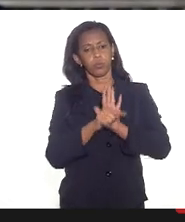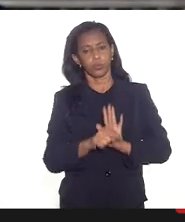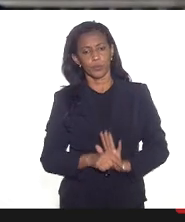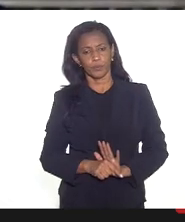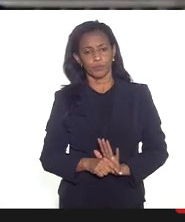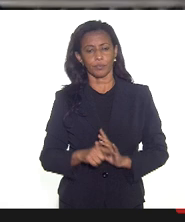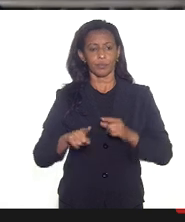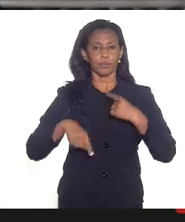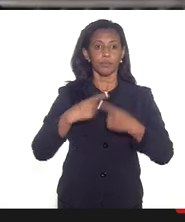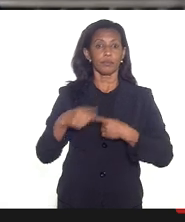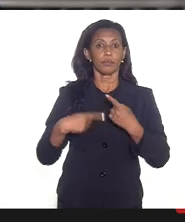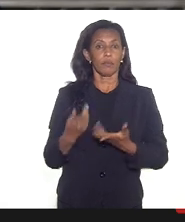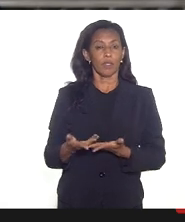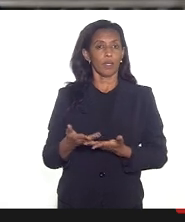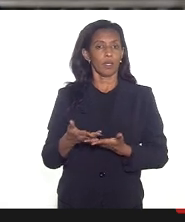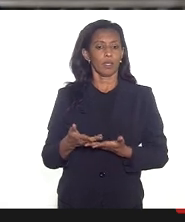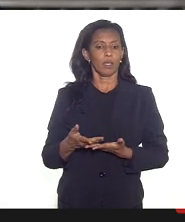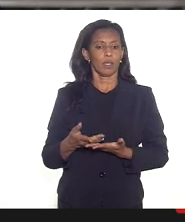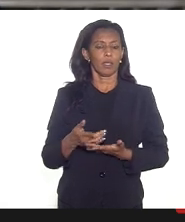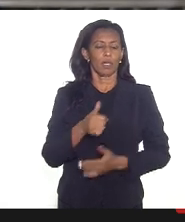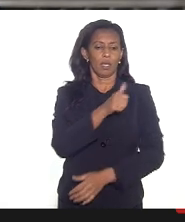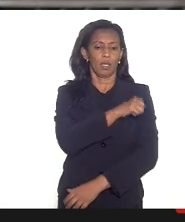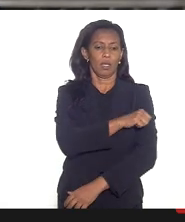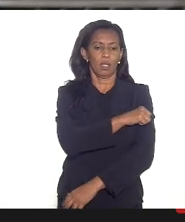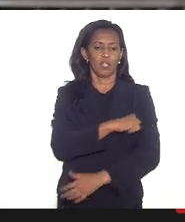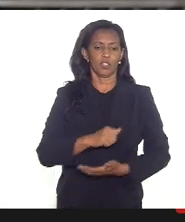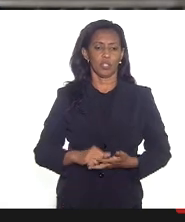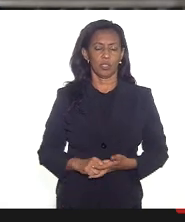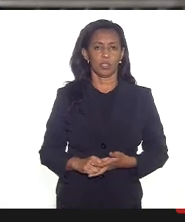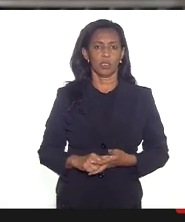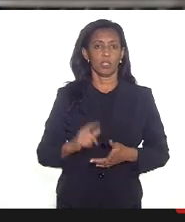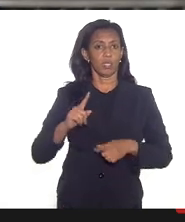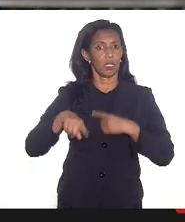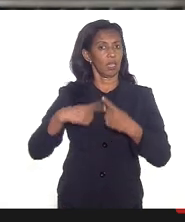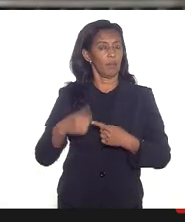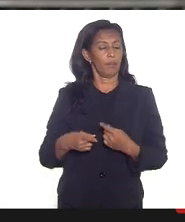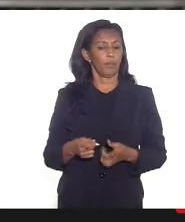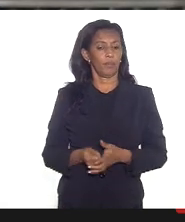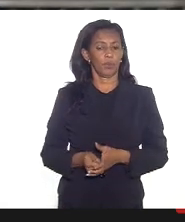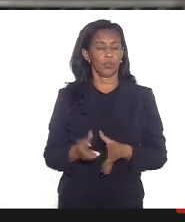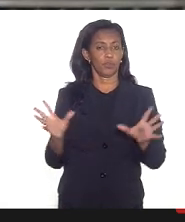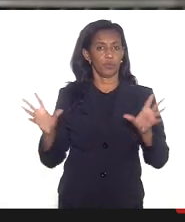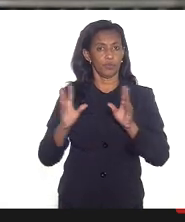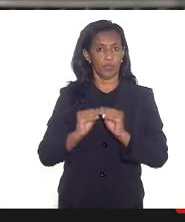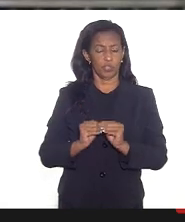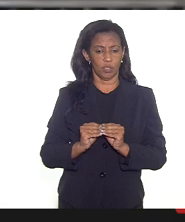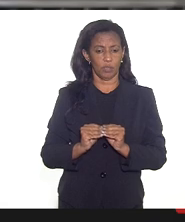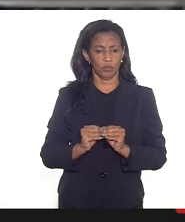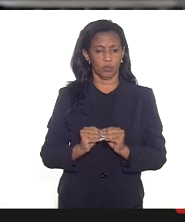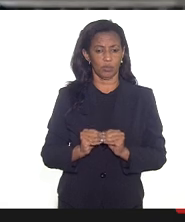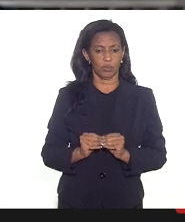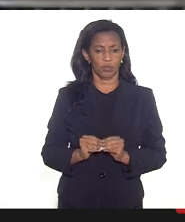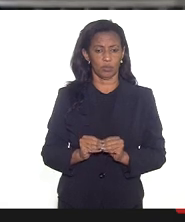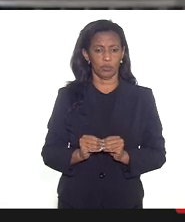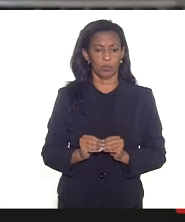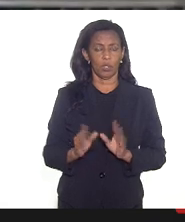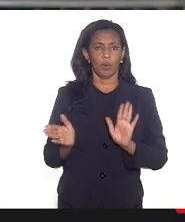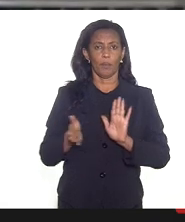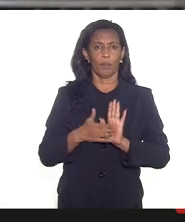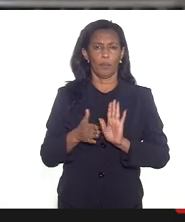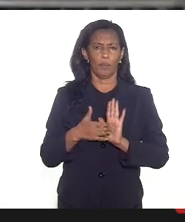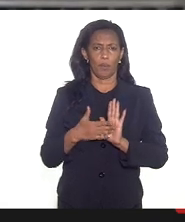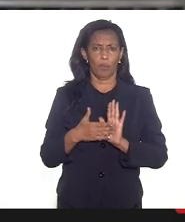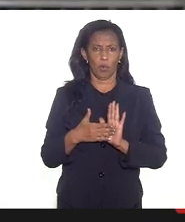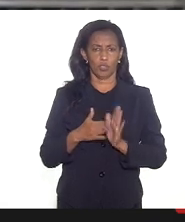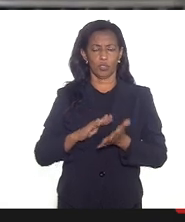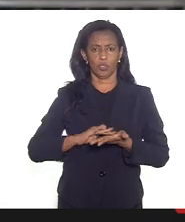depois passamos para a deputada rejane e ao final fechamos aí com as propostas de